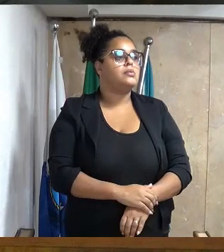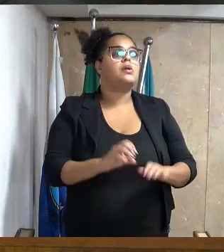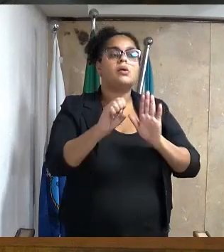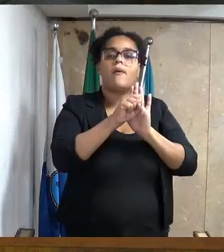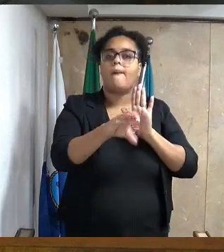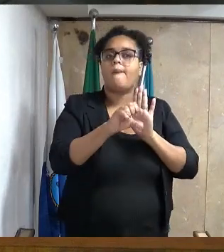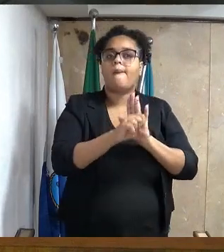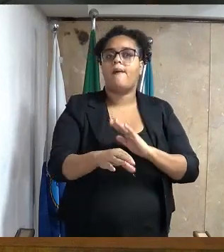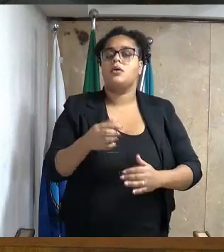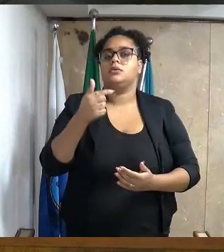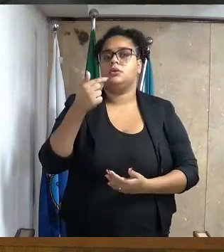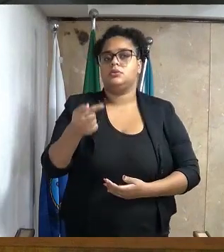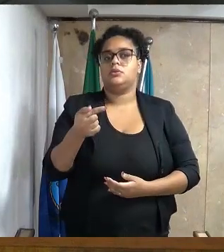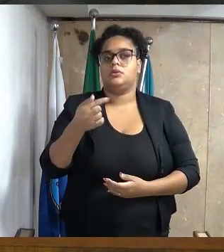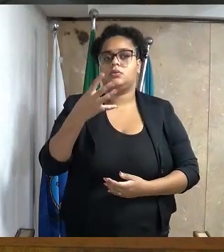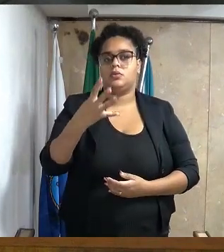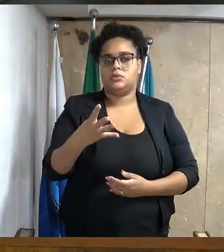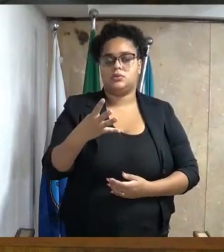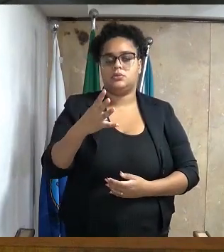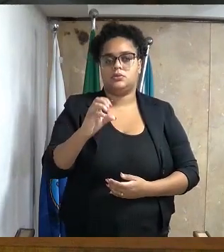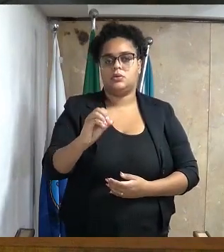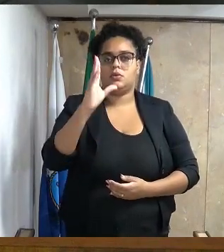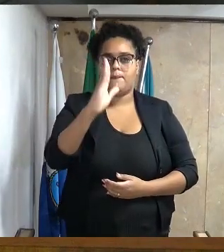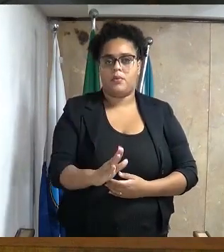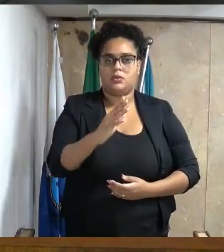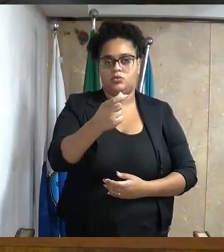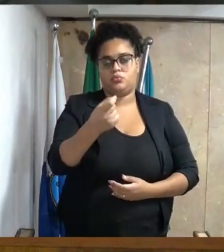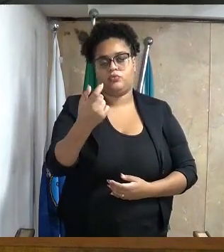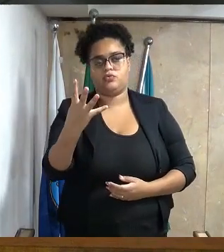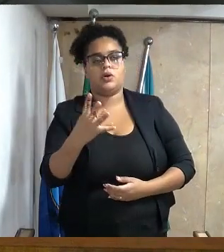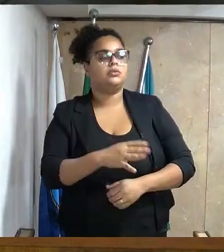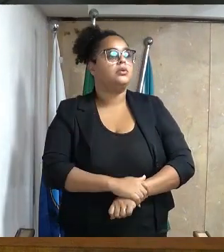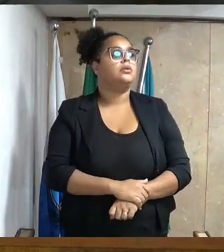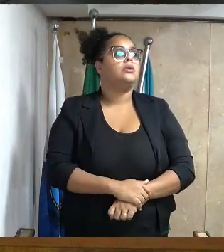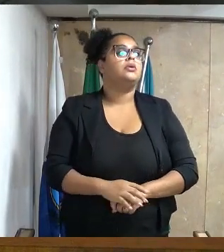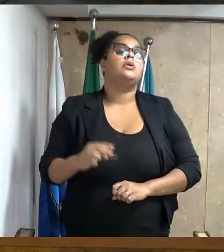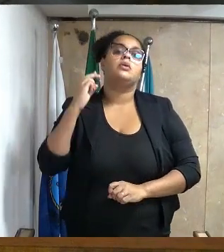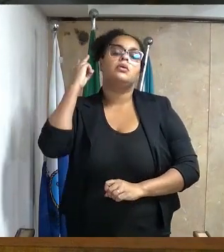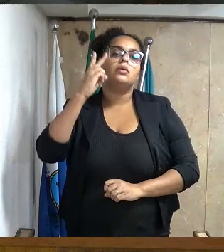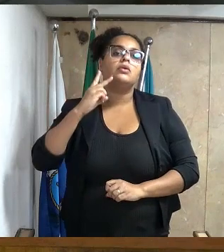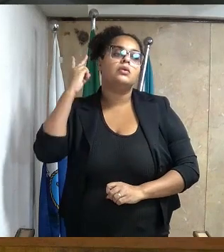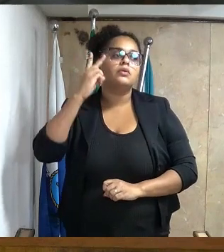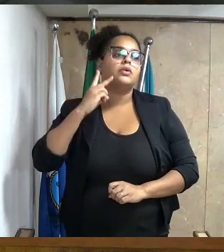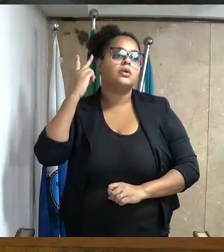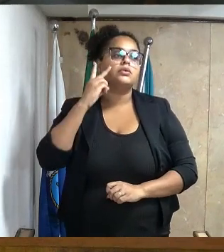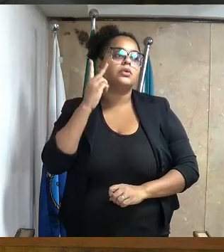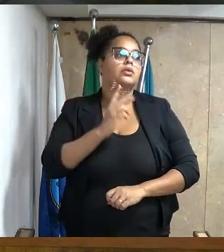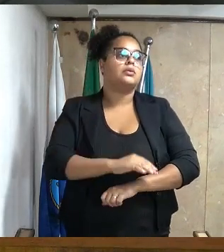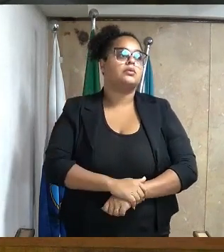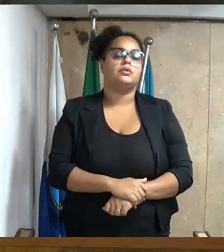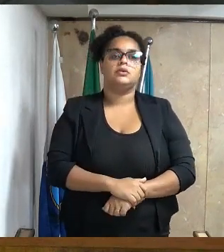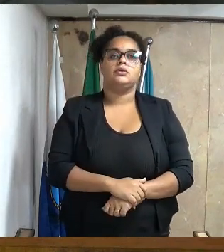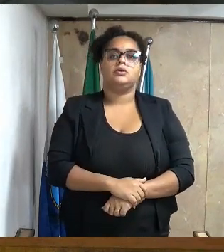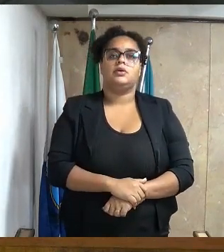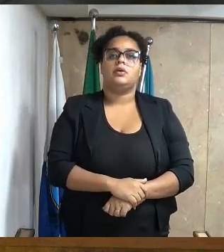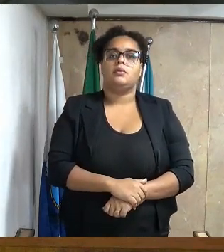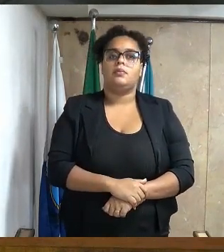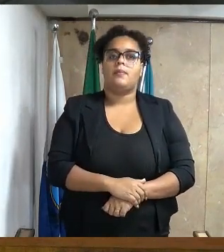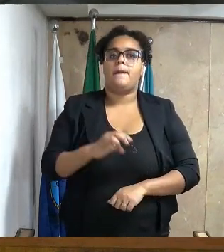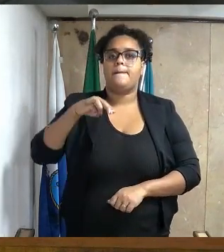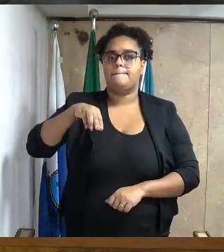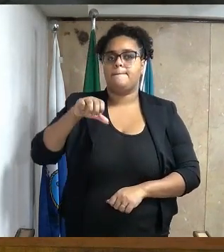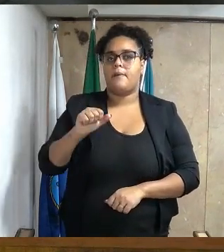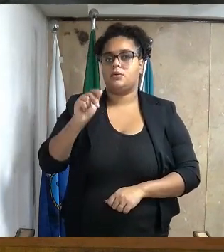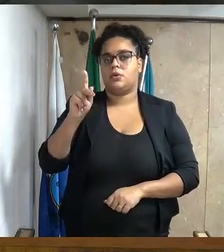Indicação número 7400 barra 2024. Dois seletíssimos, vereador Marcos Paulo